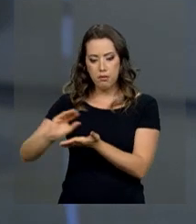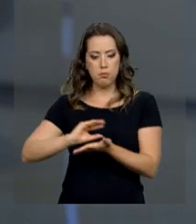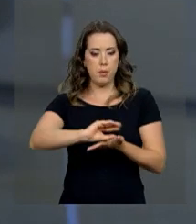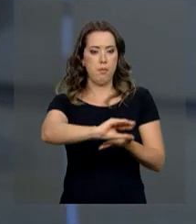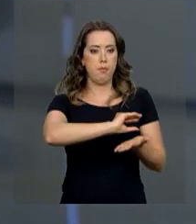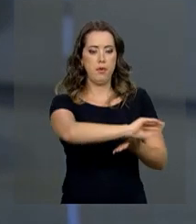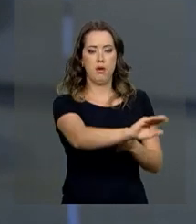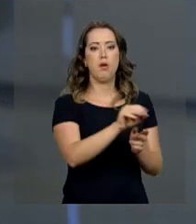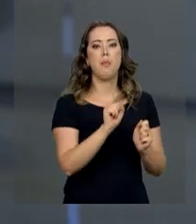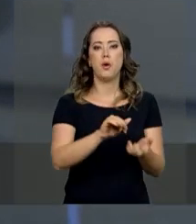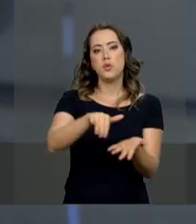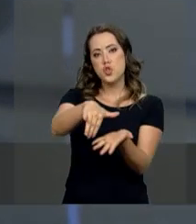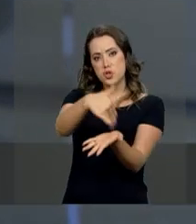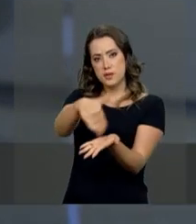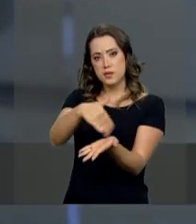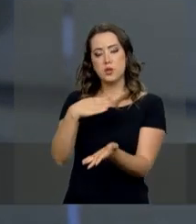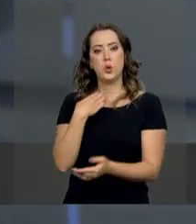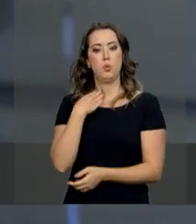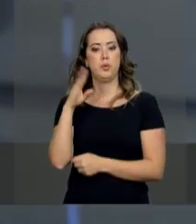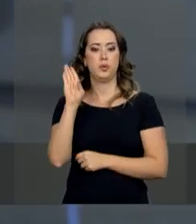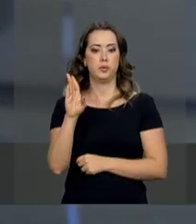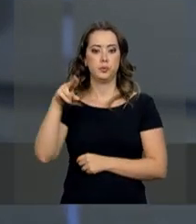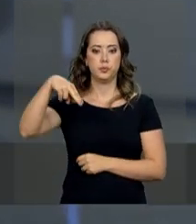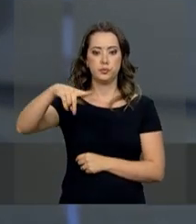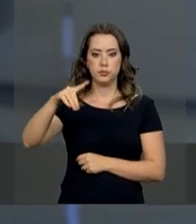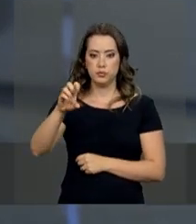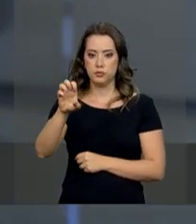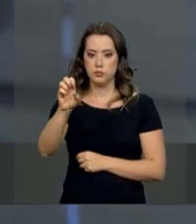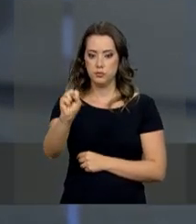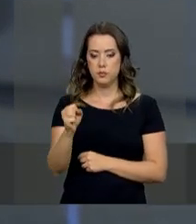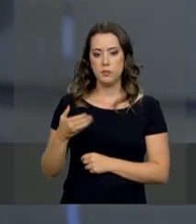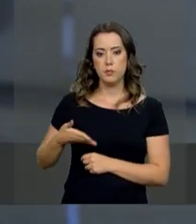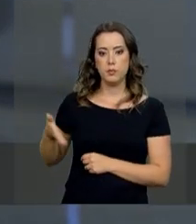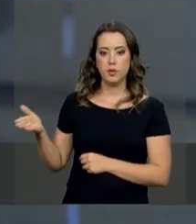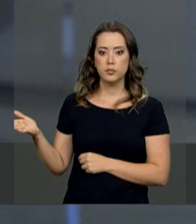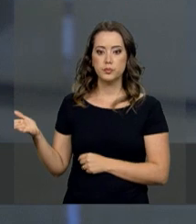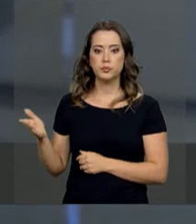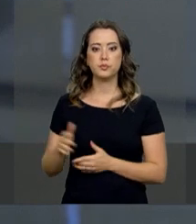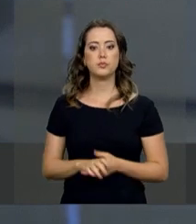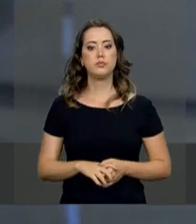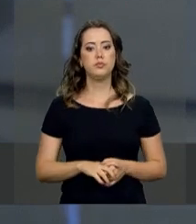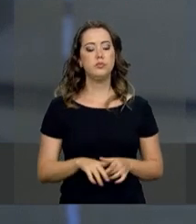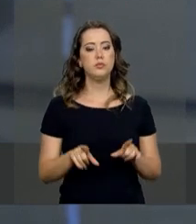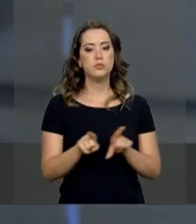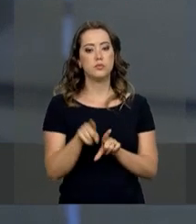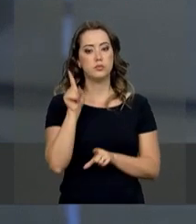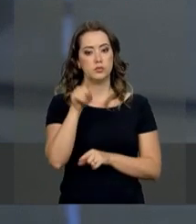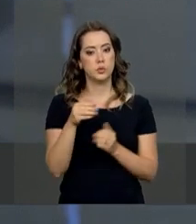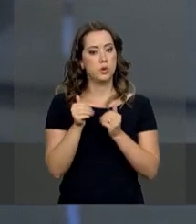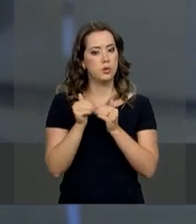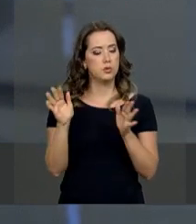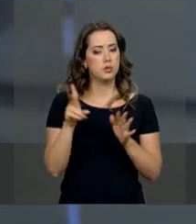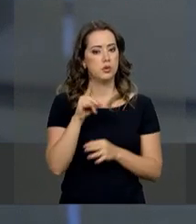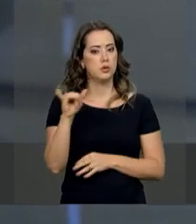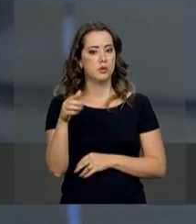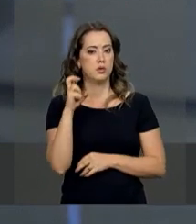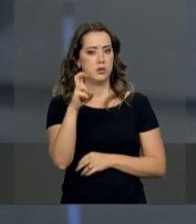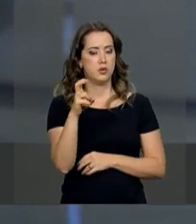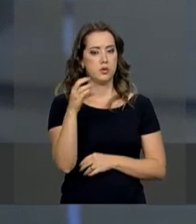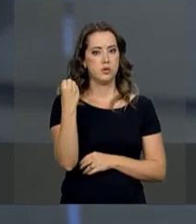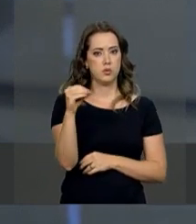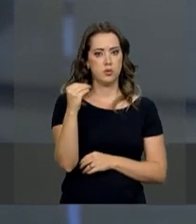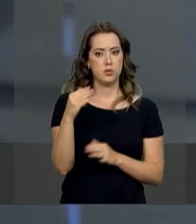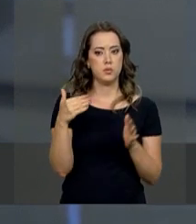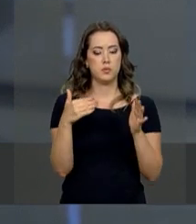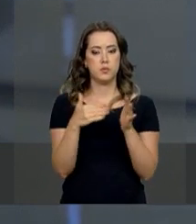no site do próprio BNDES. Se o site está aí na sua tela, você pode ver. Elas serão abertas no dia 5 de outubro e